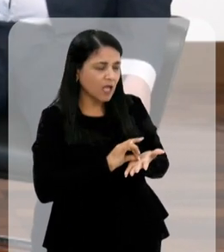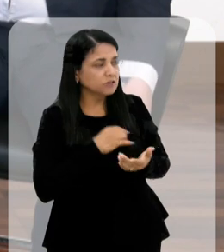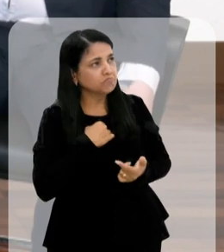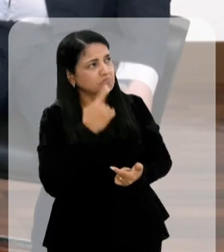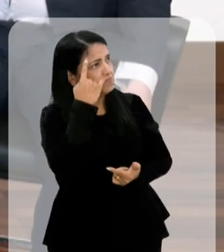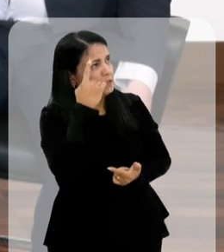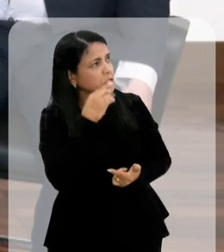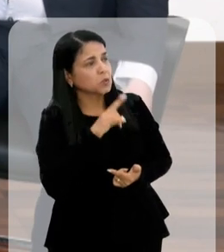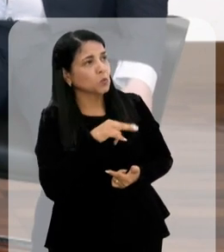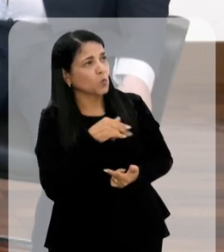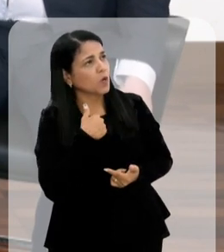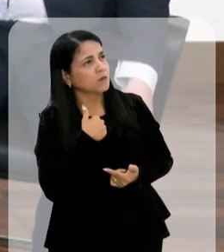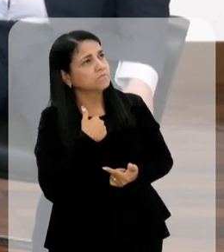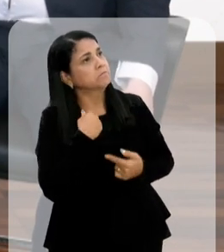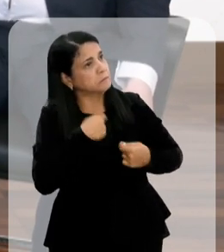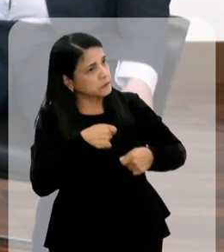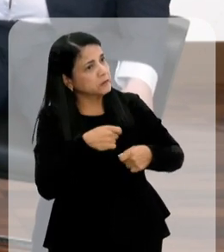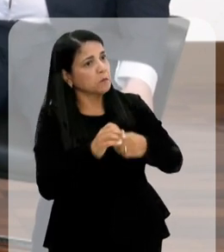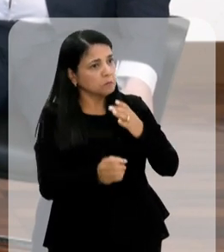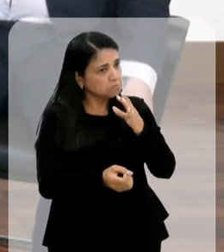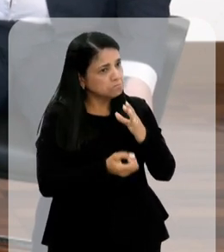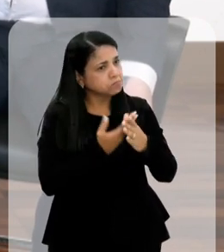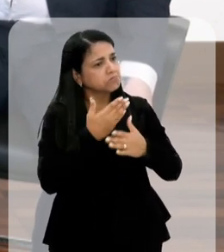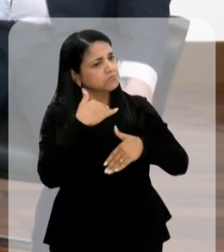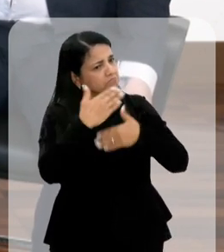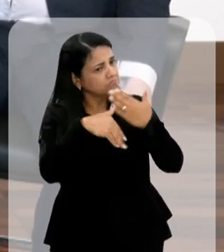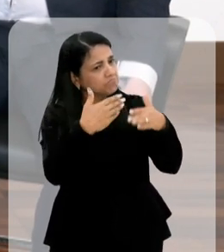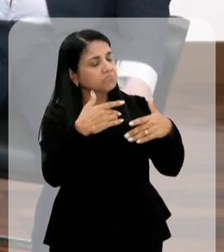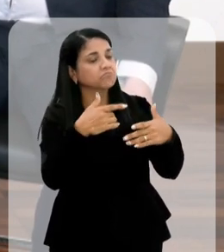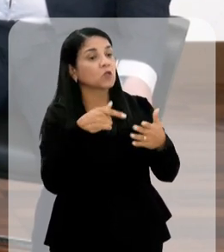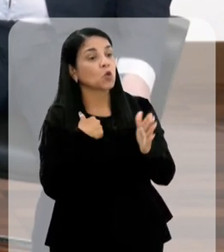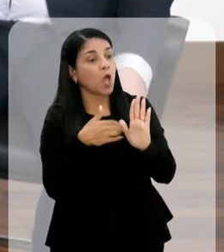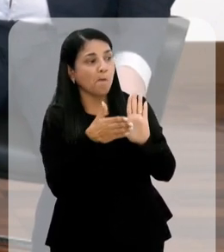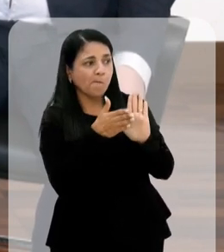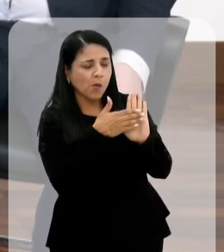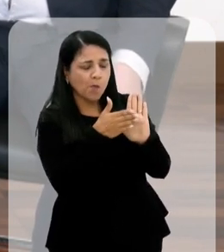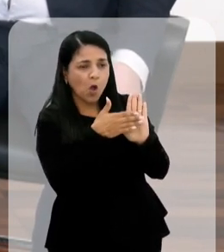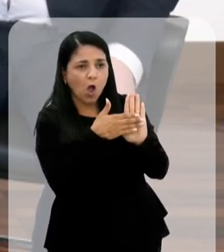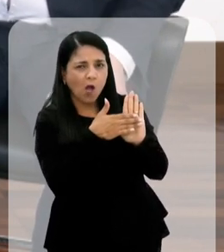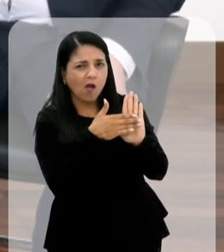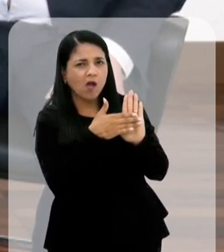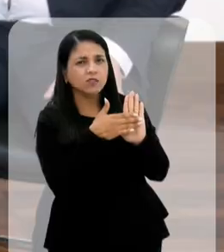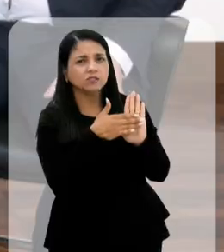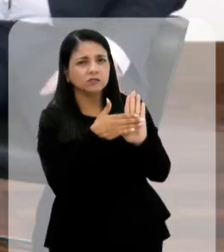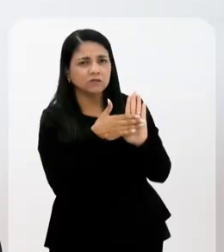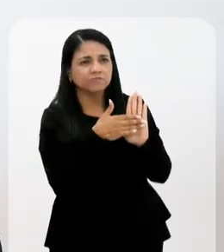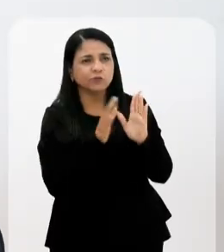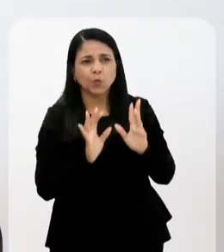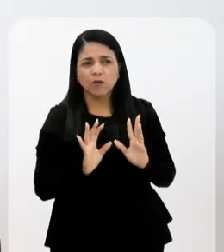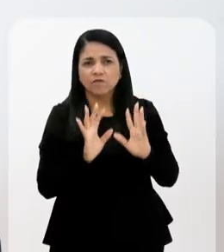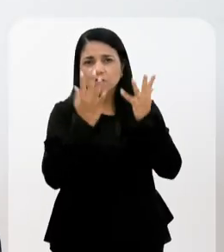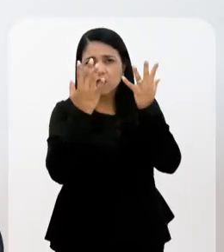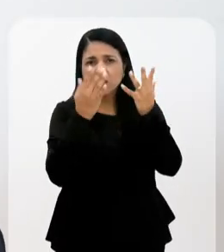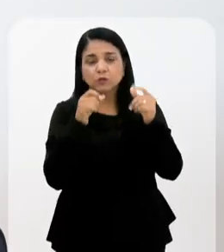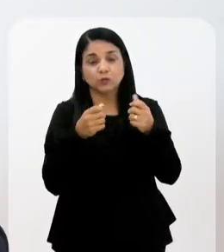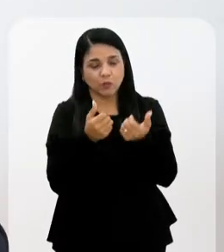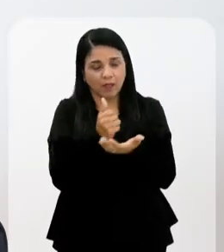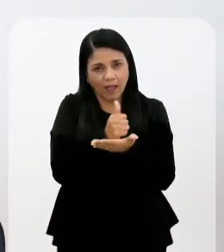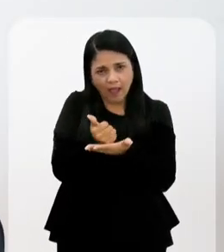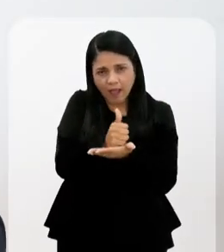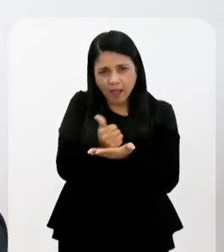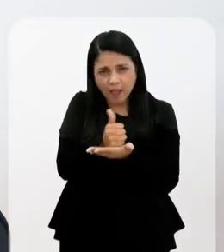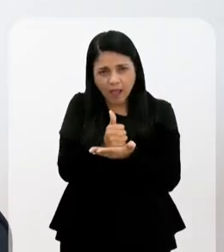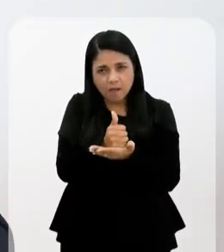nunca pensamos. Eu acho que a gente precisa construir, assim. Eu acho que quando a gente veio à proposta, né, do evento lá com